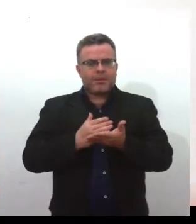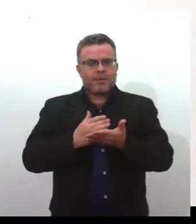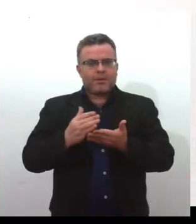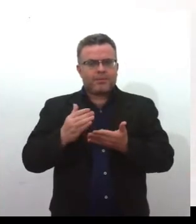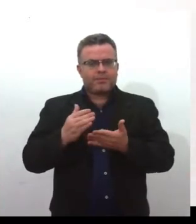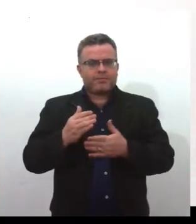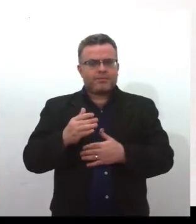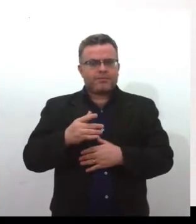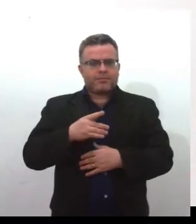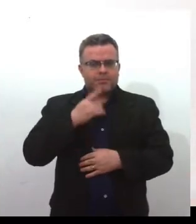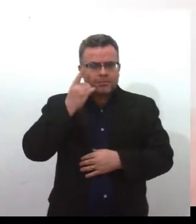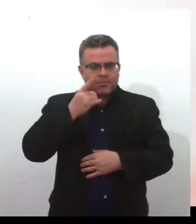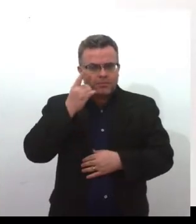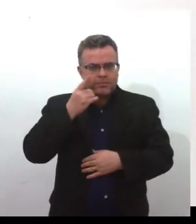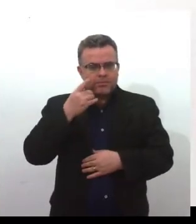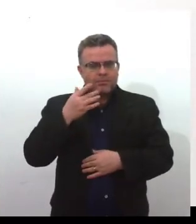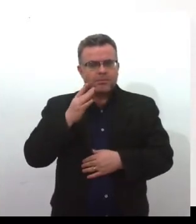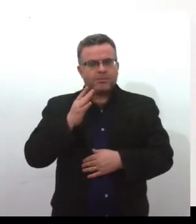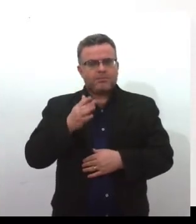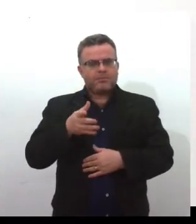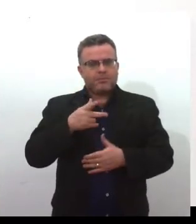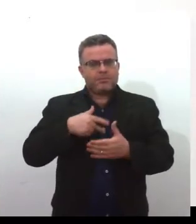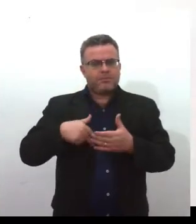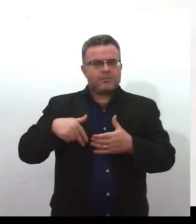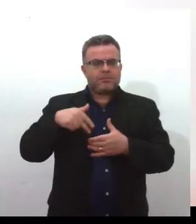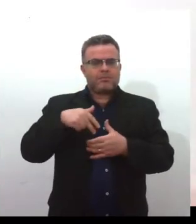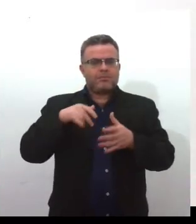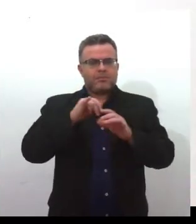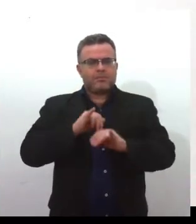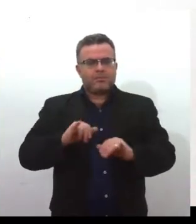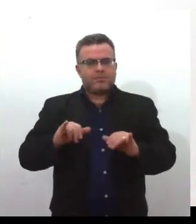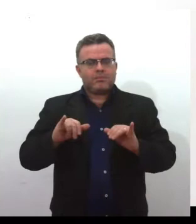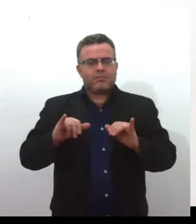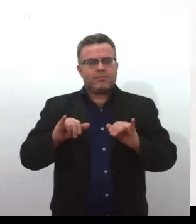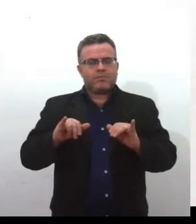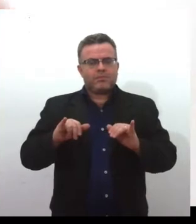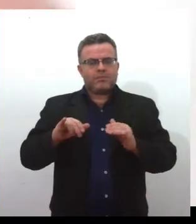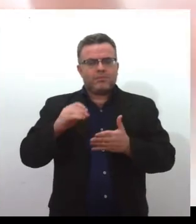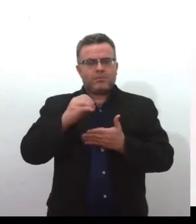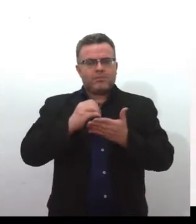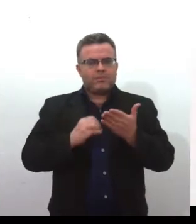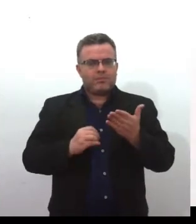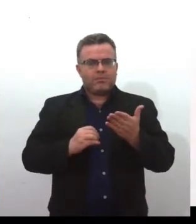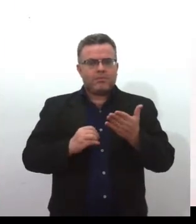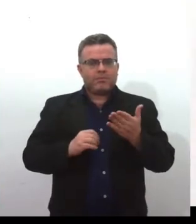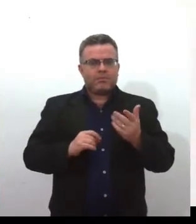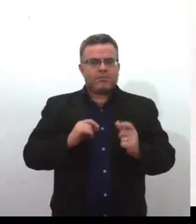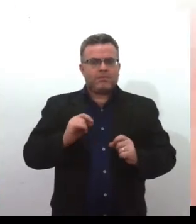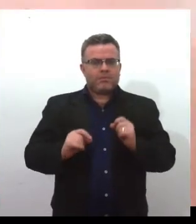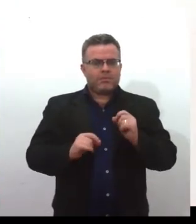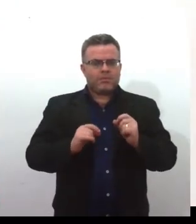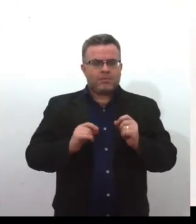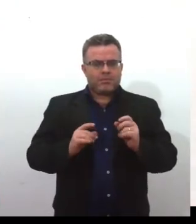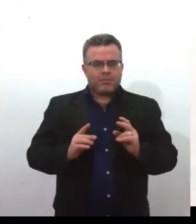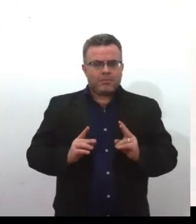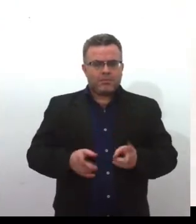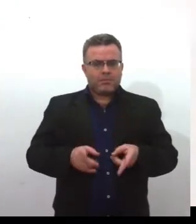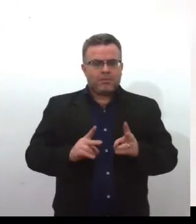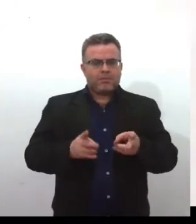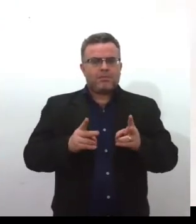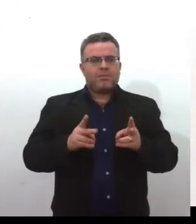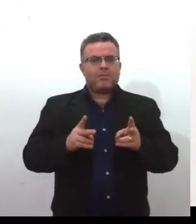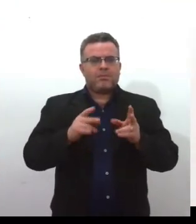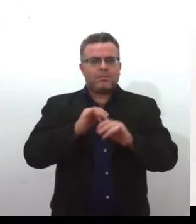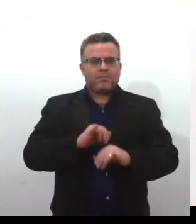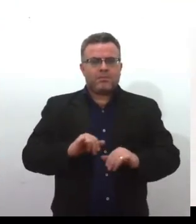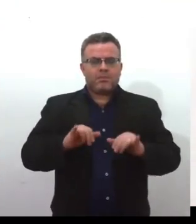Antonieta de Barros sobe à tribuna, lê o ofício e, na continuidade, informa que ela está